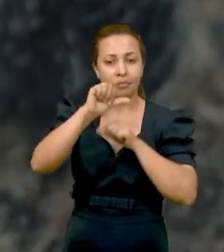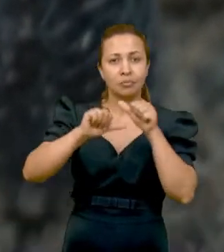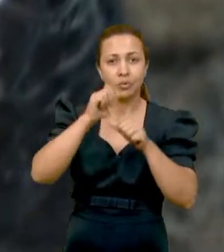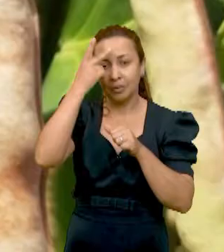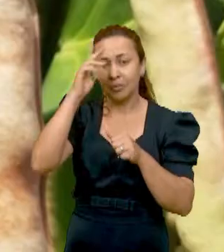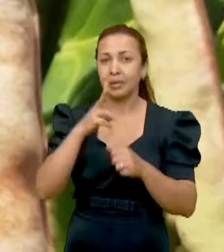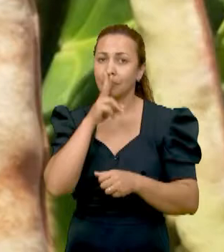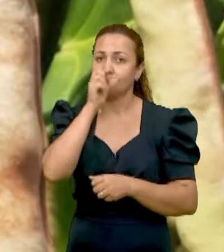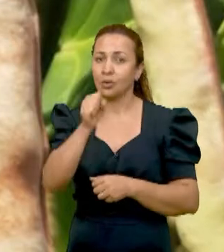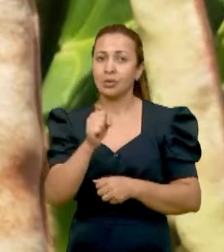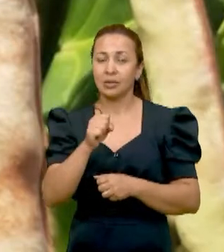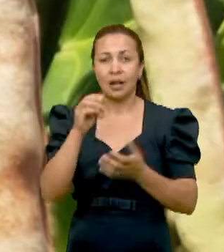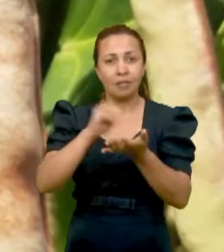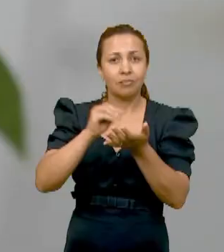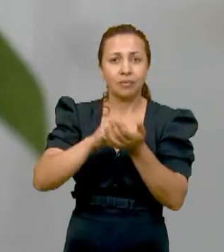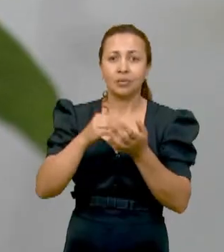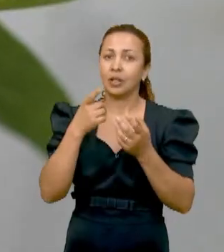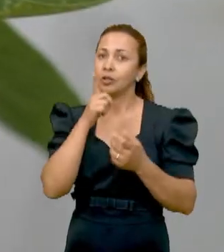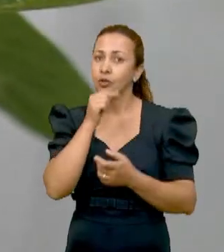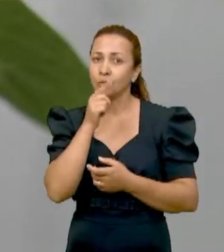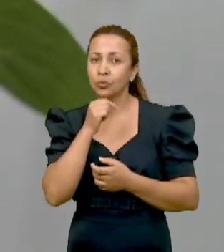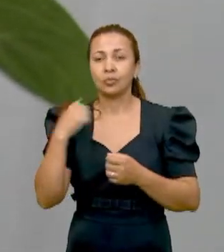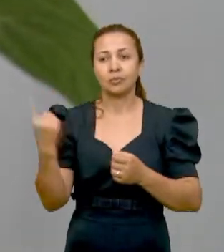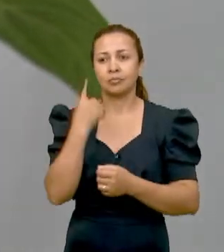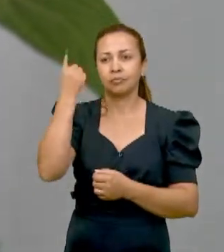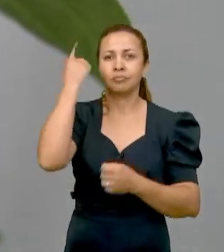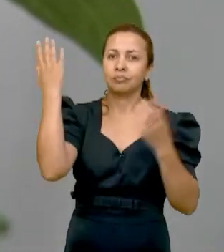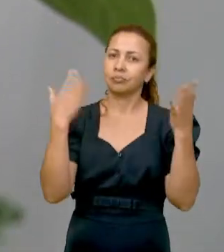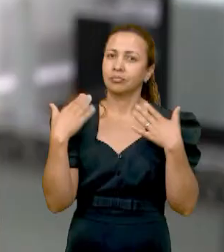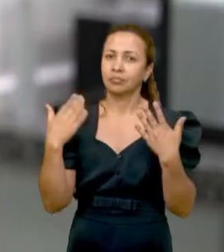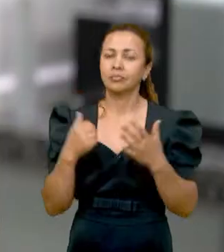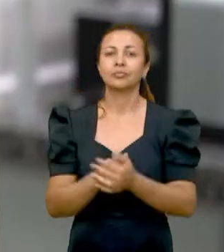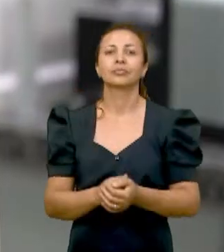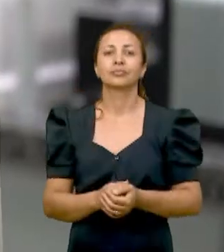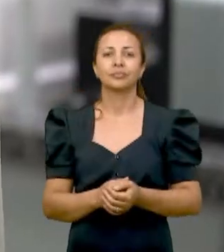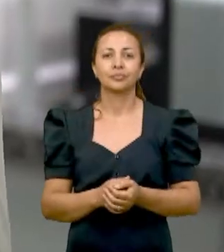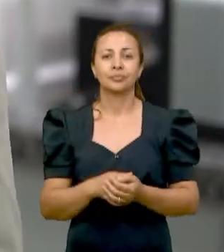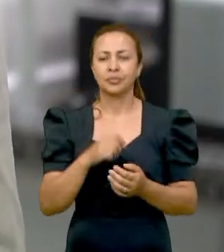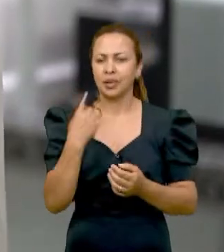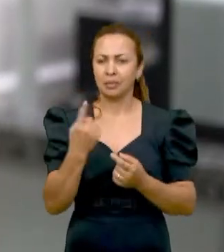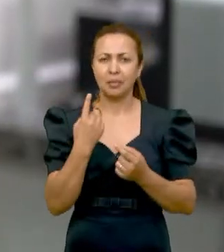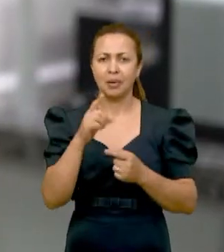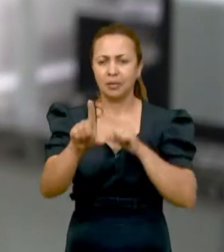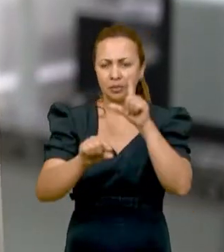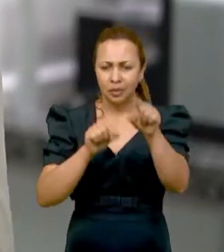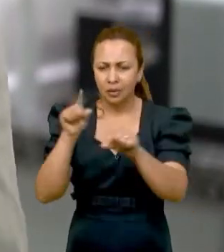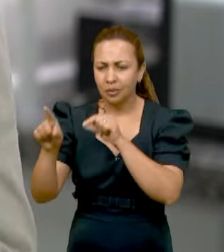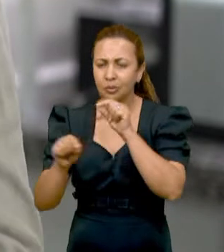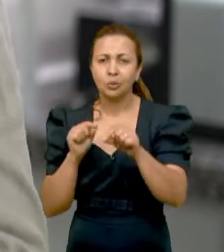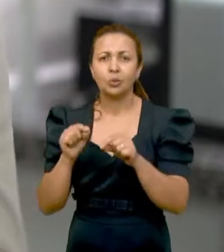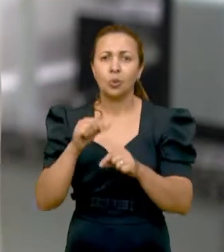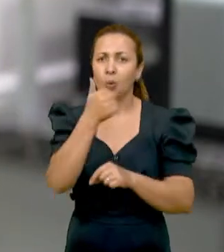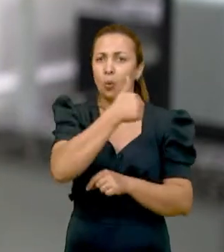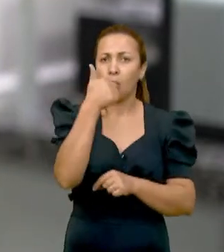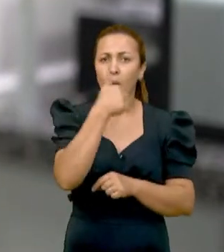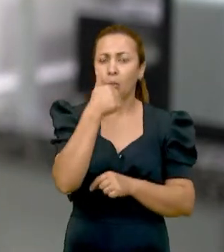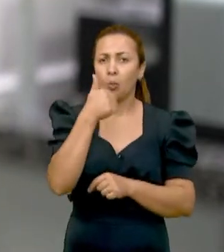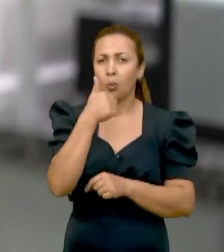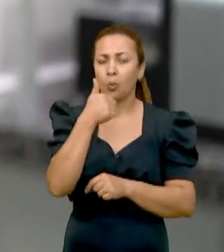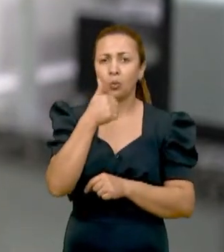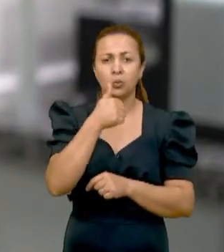se torna resistente à escassez hídrica e a altas temperaturas. Primeiro, gente selecionou, de início, em torno de 11